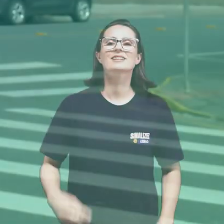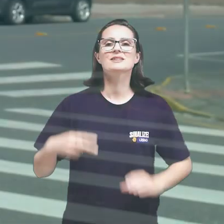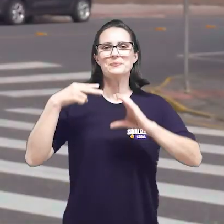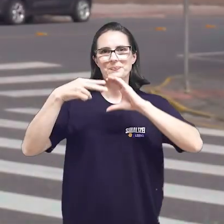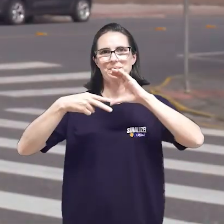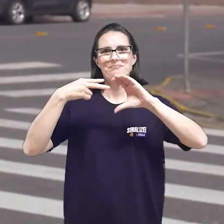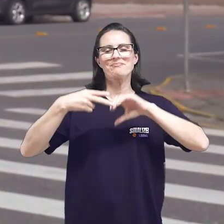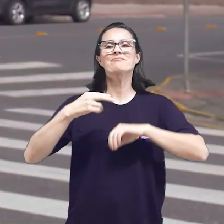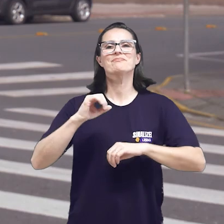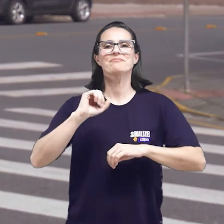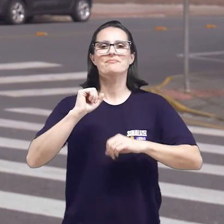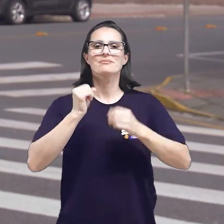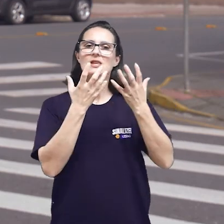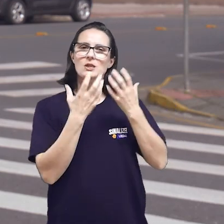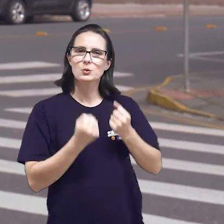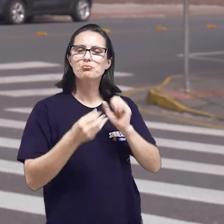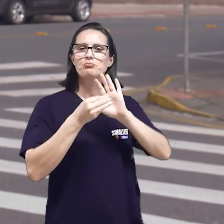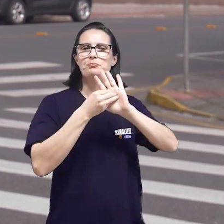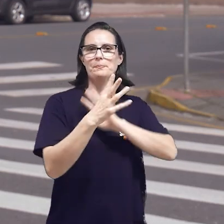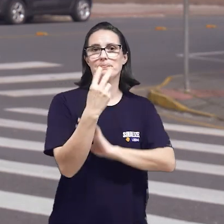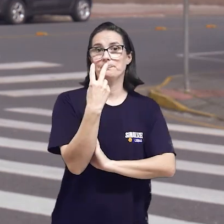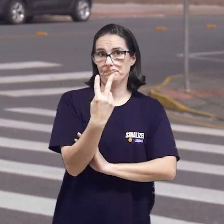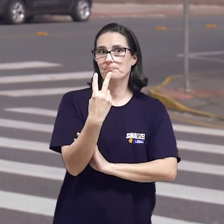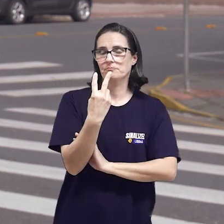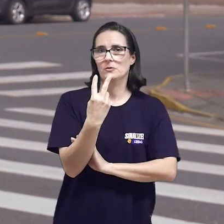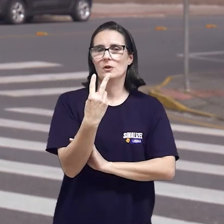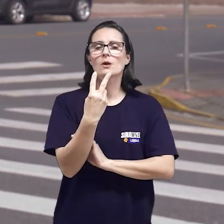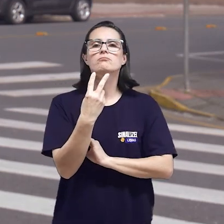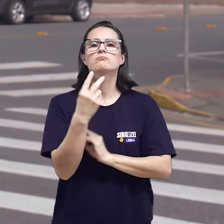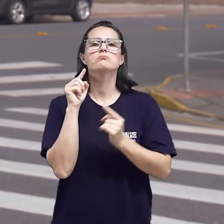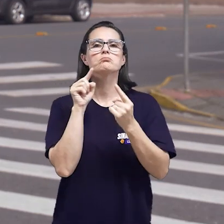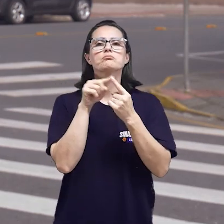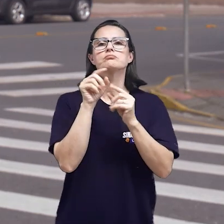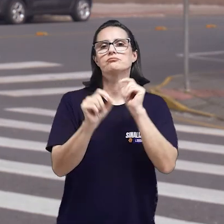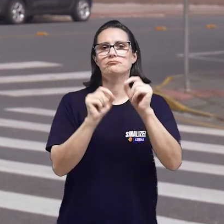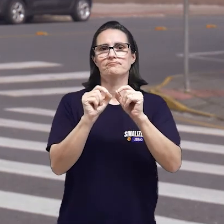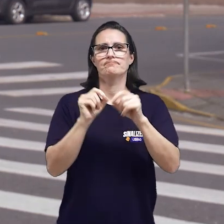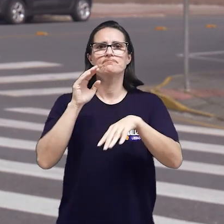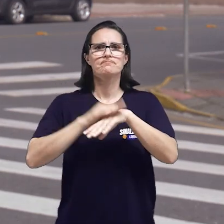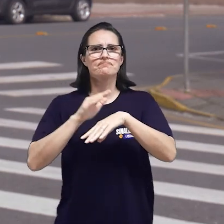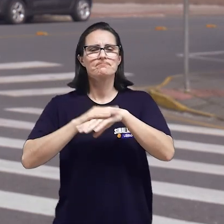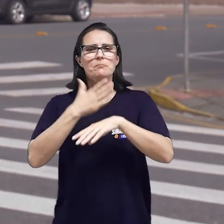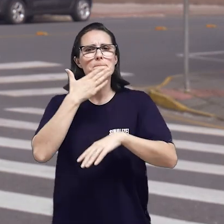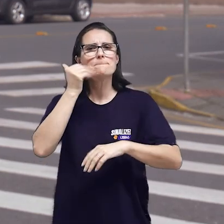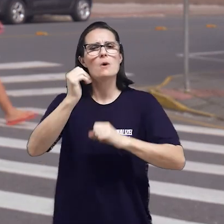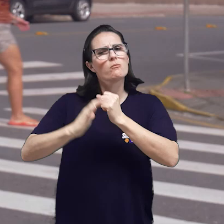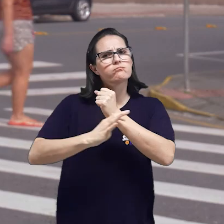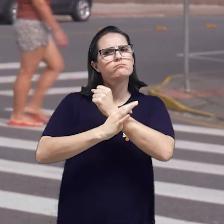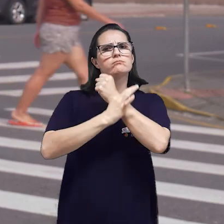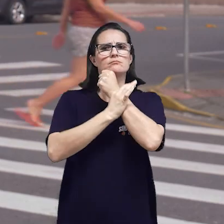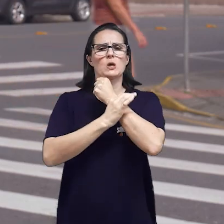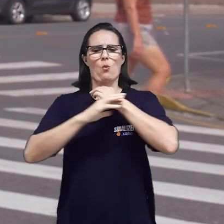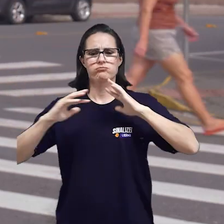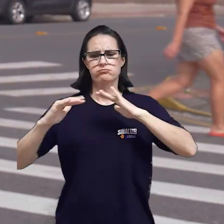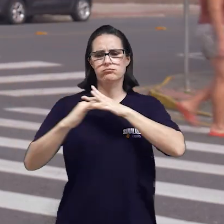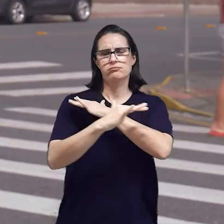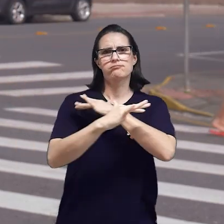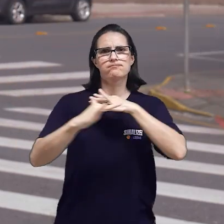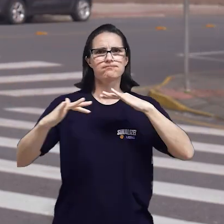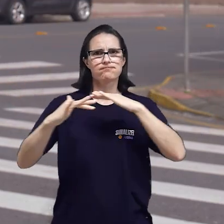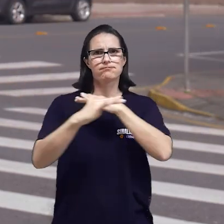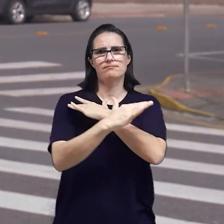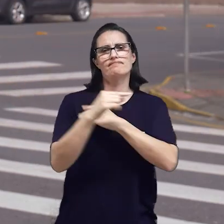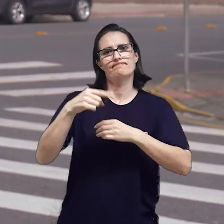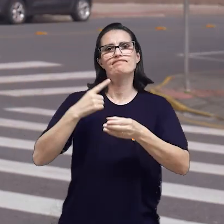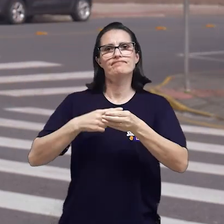A Câmara de Vereadores recebeu duas indicações que buscam melhorar a segurança e a fluidez do trânsito em áreas